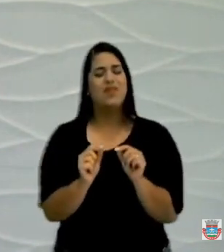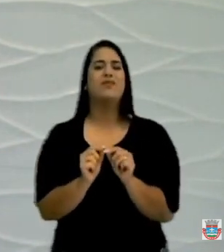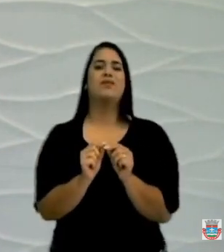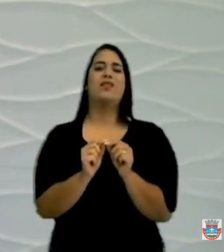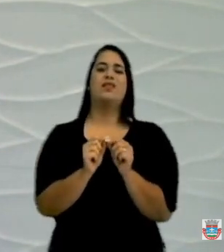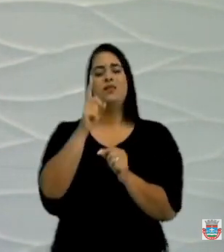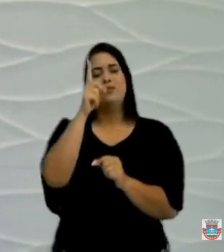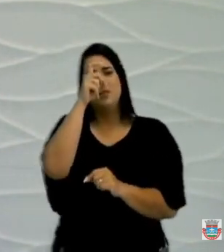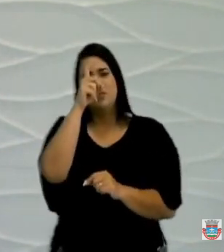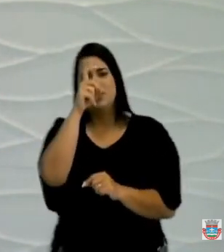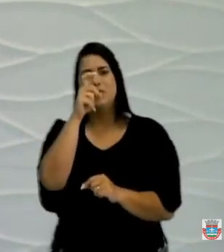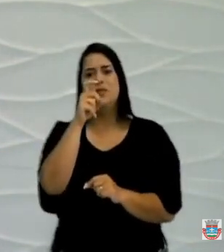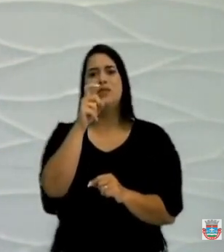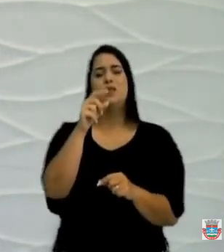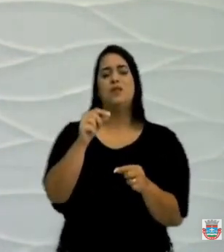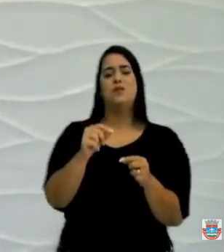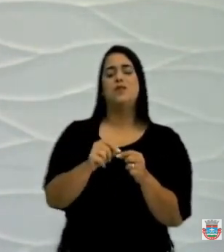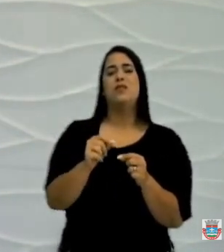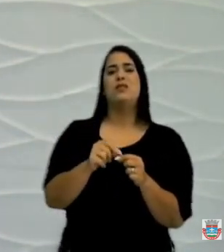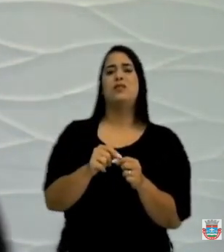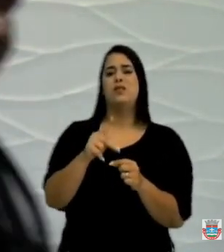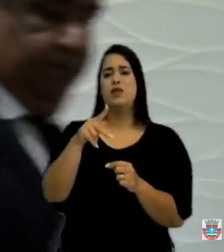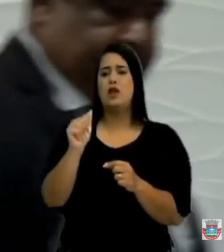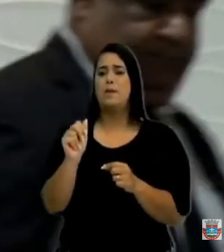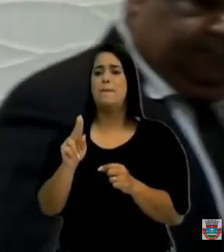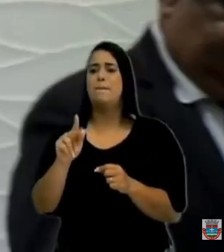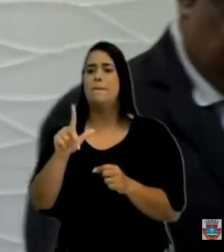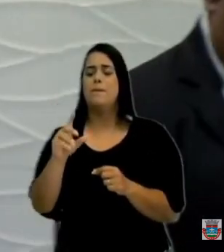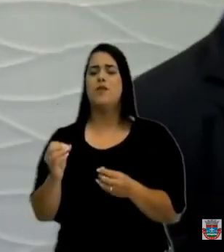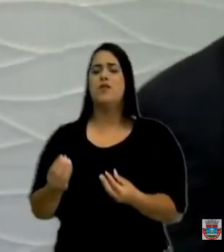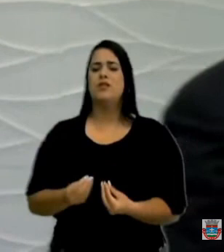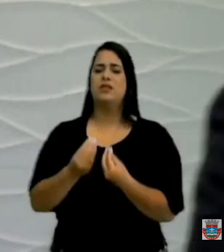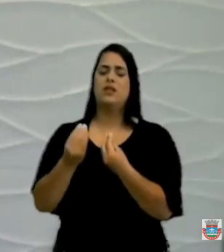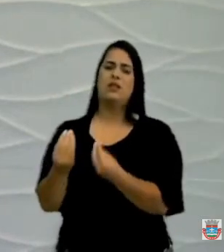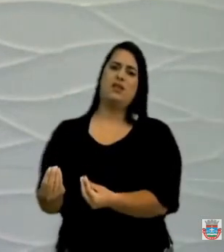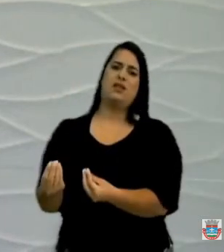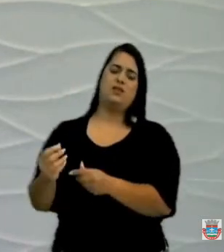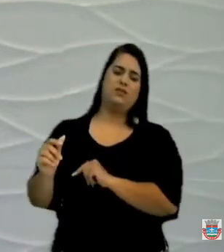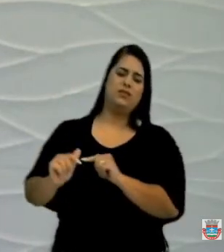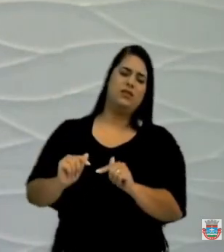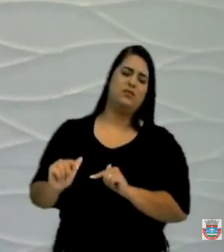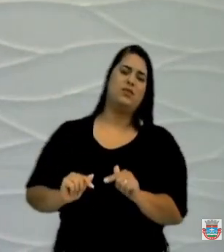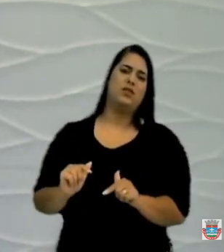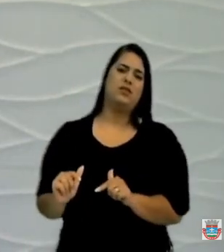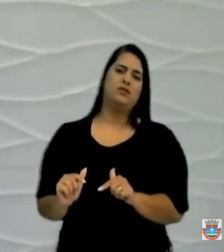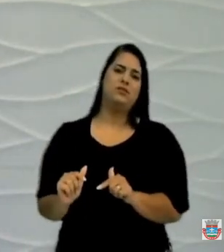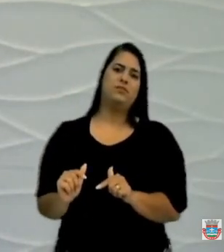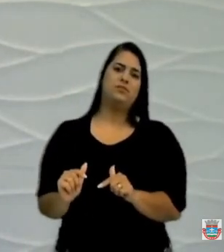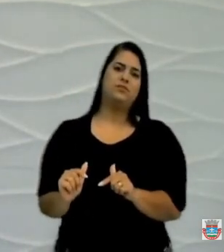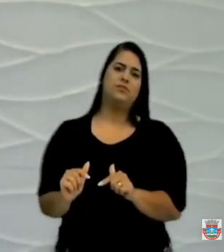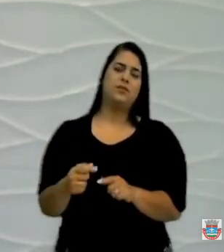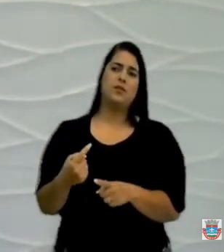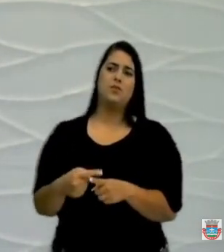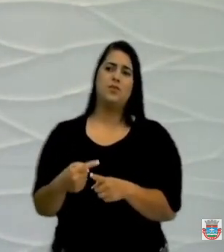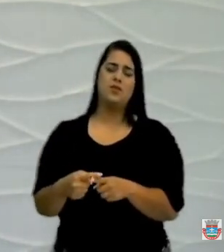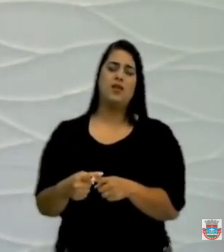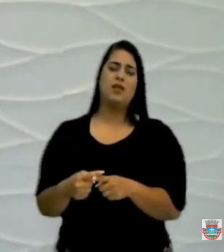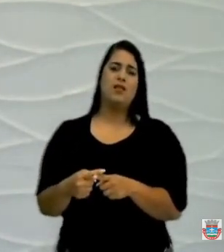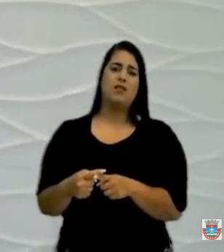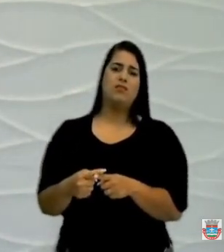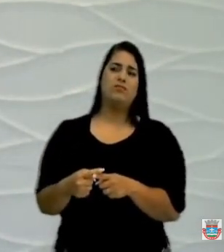Paulo do Hospital fazia, não ter o reconhecimento de ter que entregar o cargo por volta de reconhecimento.